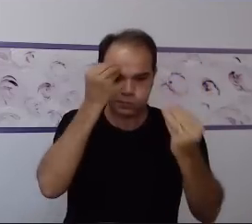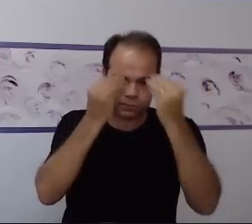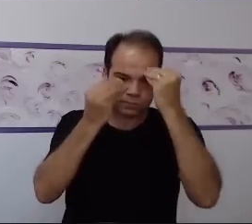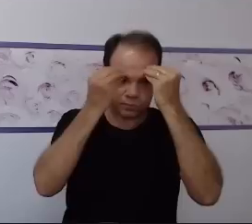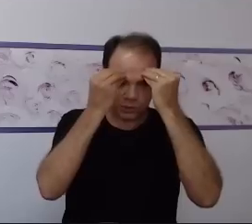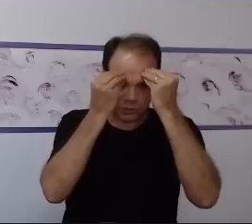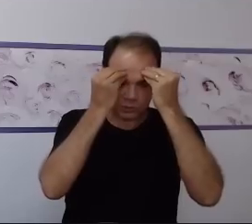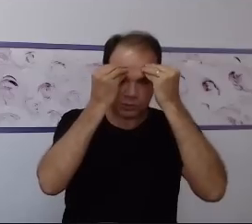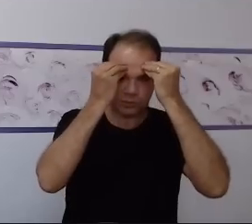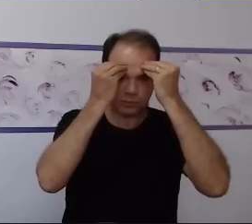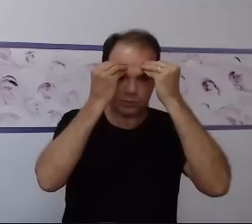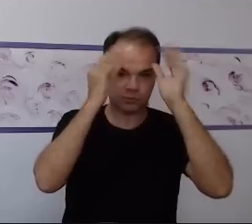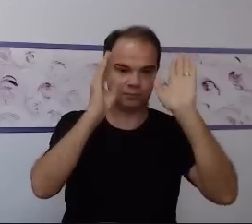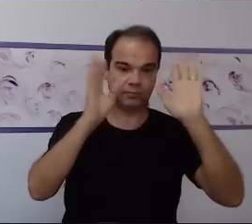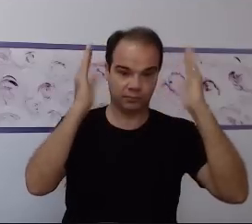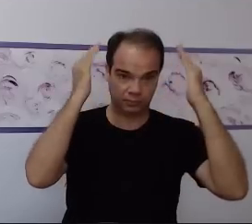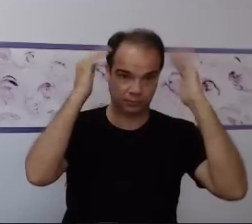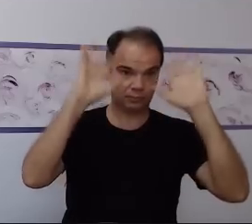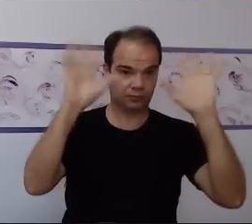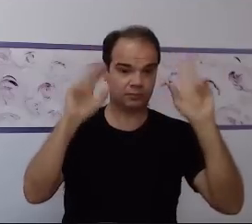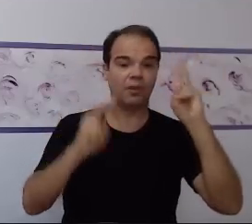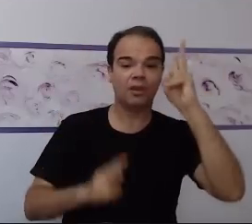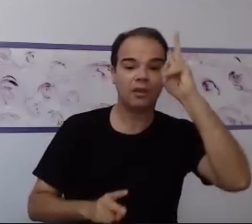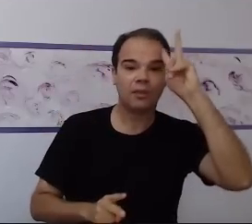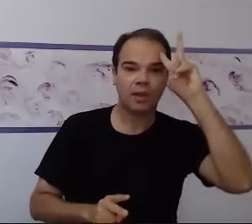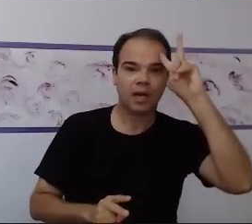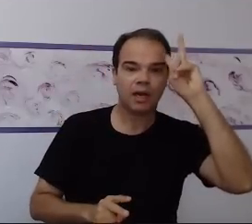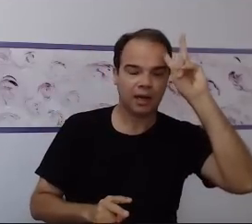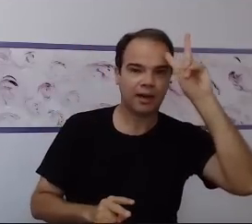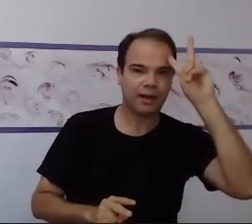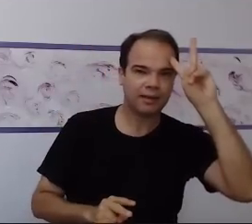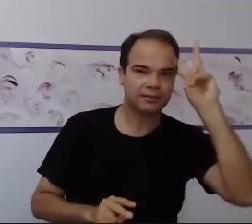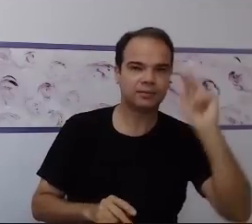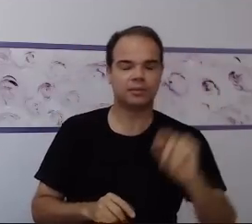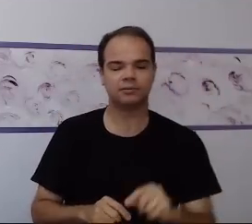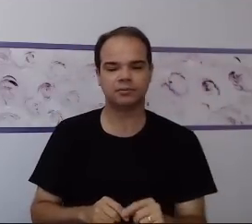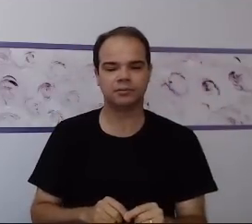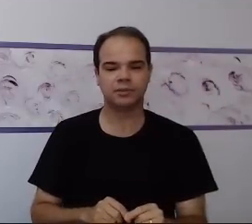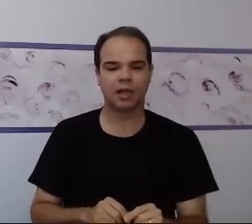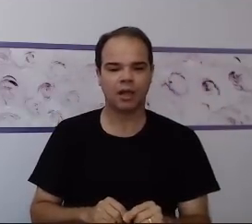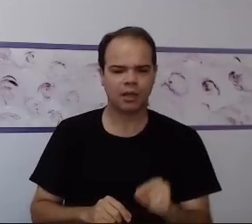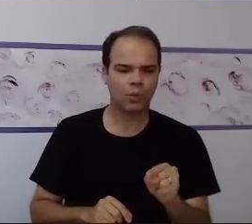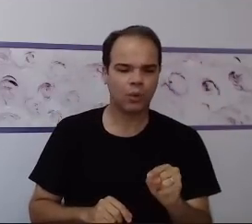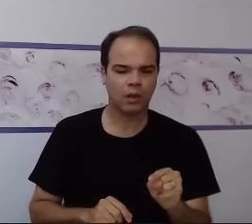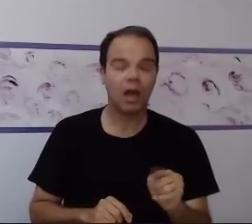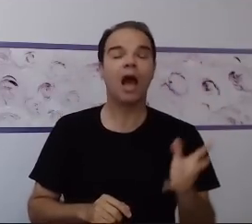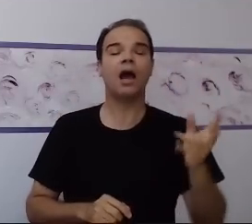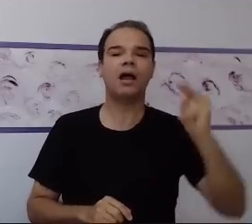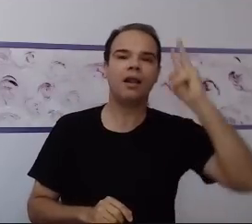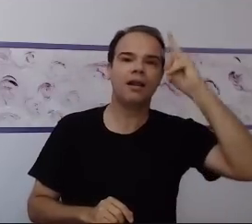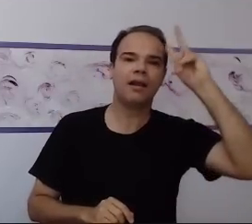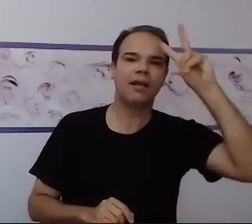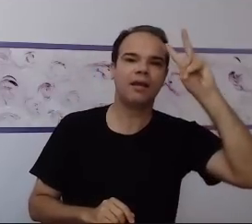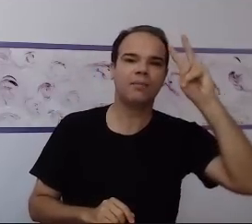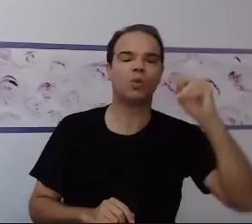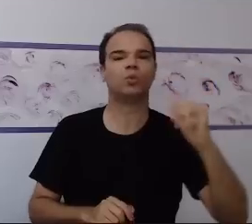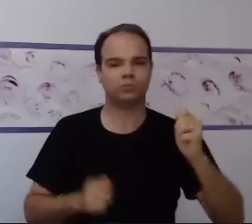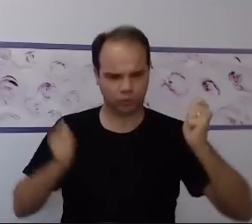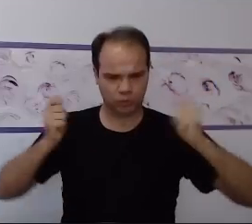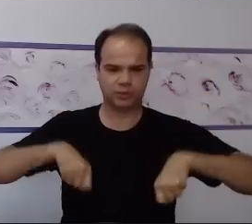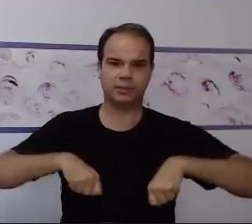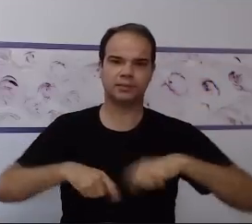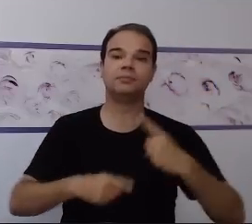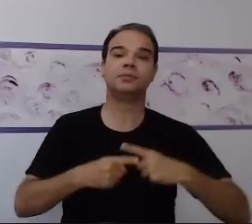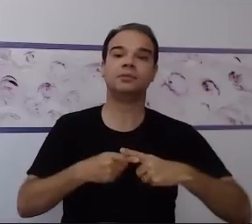gente chama memória episódica, de lembrança, né? Porque toda vez que eu precisar dessa memória episódica, eu consigo